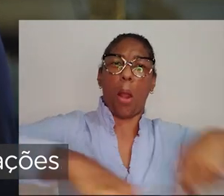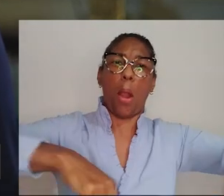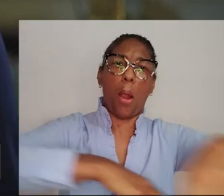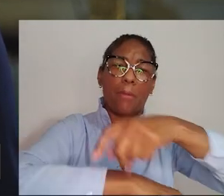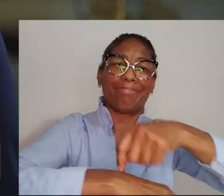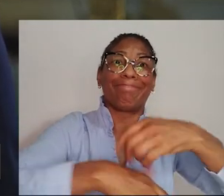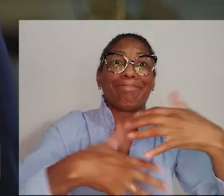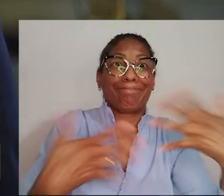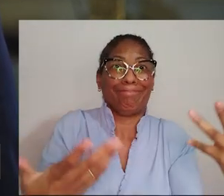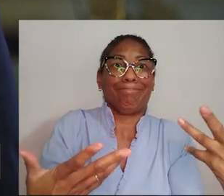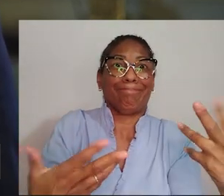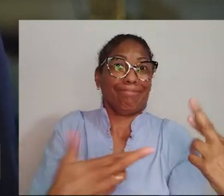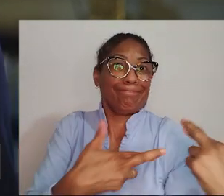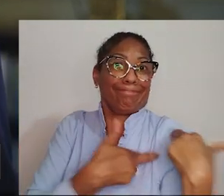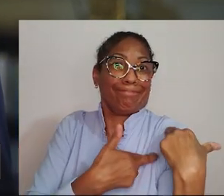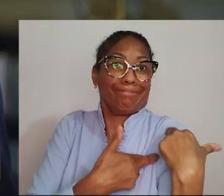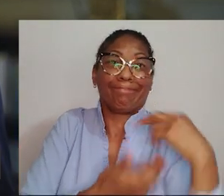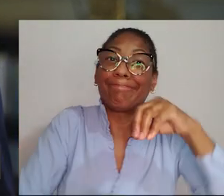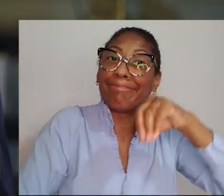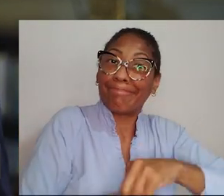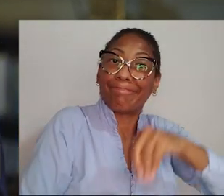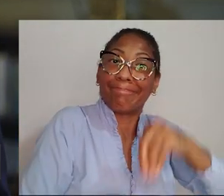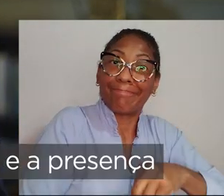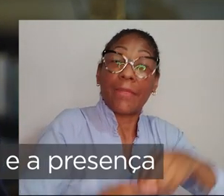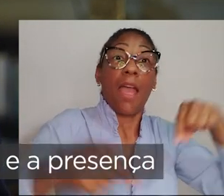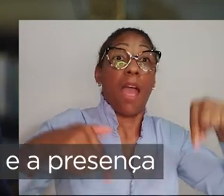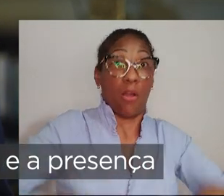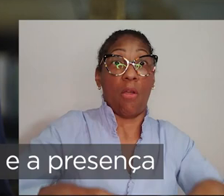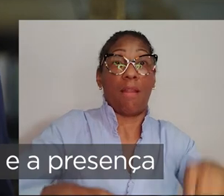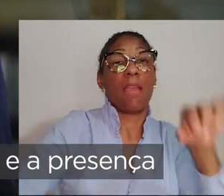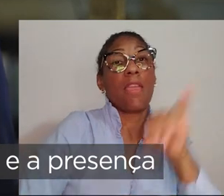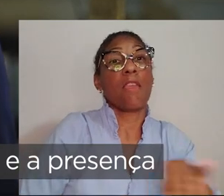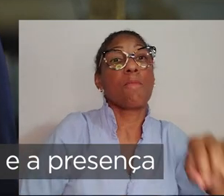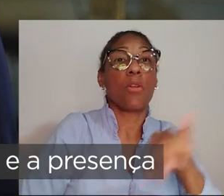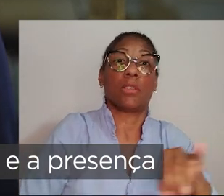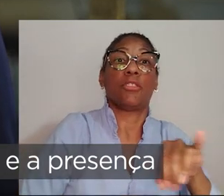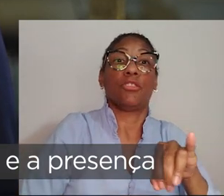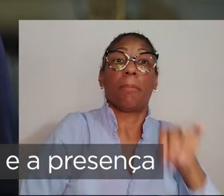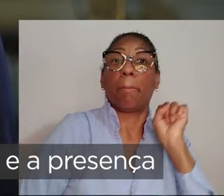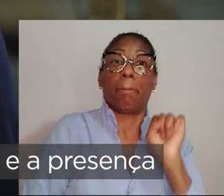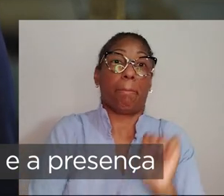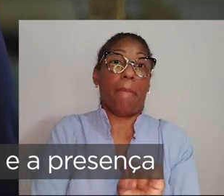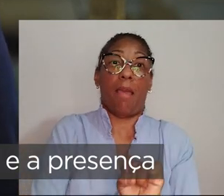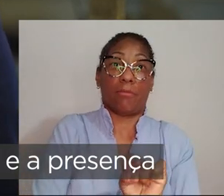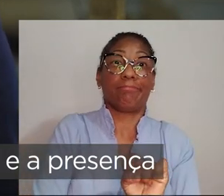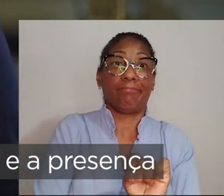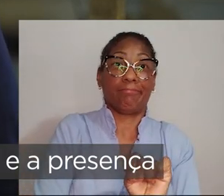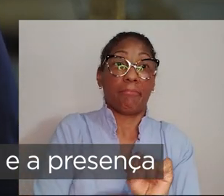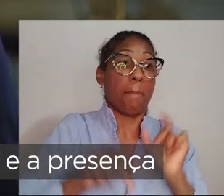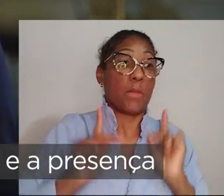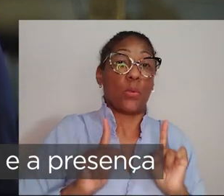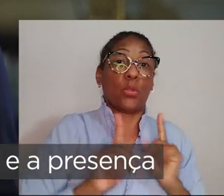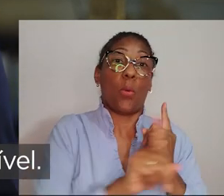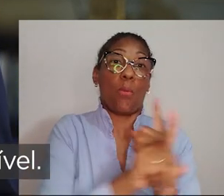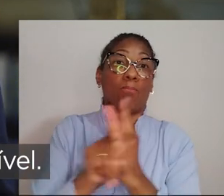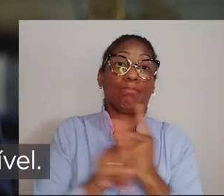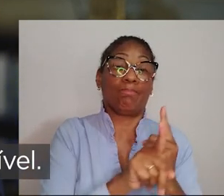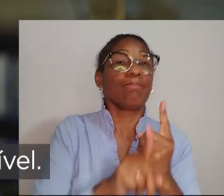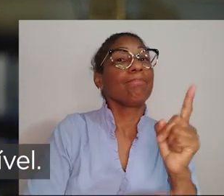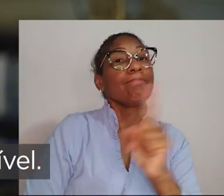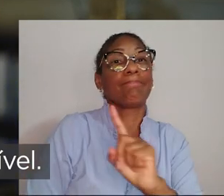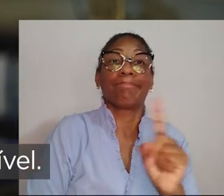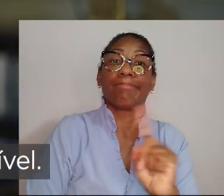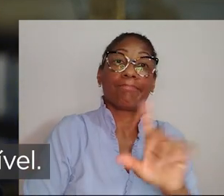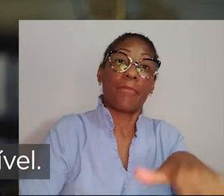aglomerações e as mais irresponsáveis aglomerações e é preciso, nesse momento, desestimular a circulação e a presença das